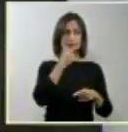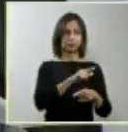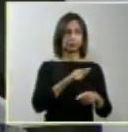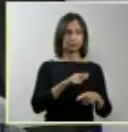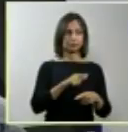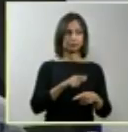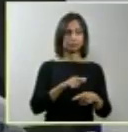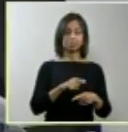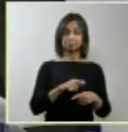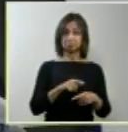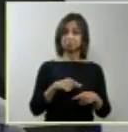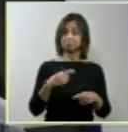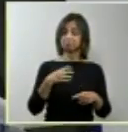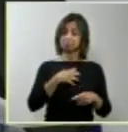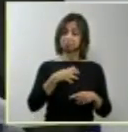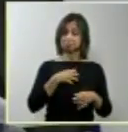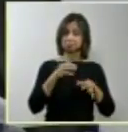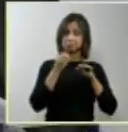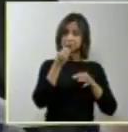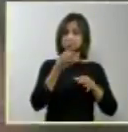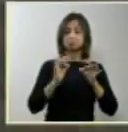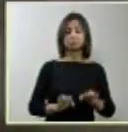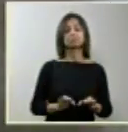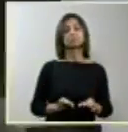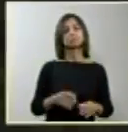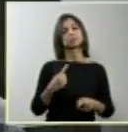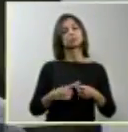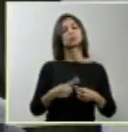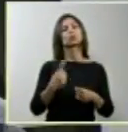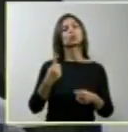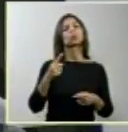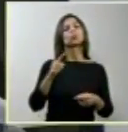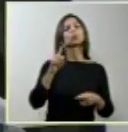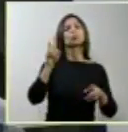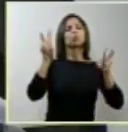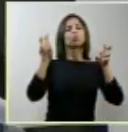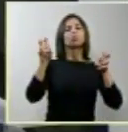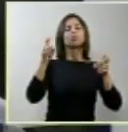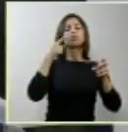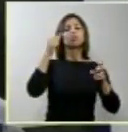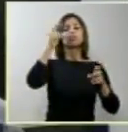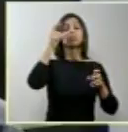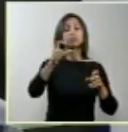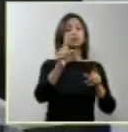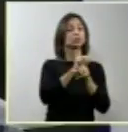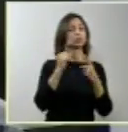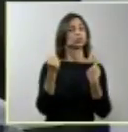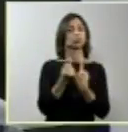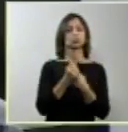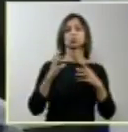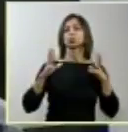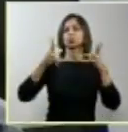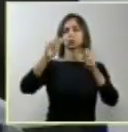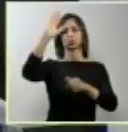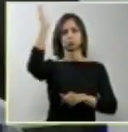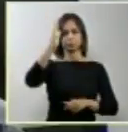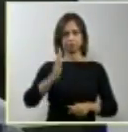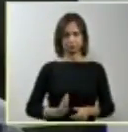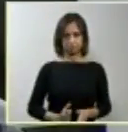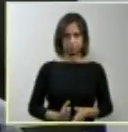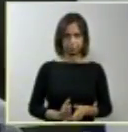convém, já que se trata aqui de uma questão que interessa a sociedade brasileira